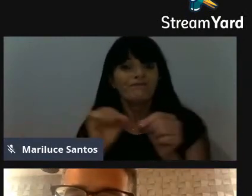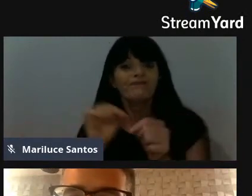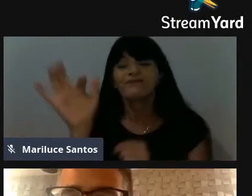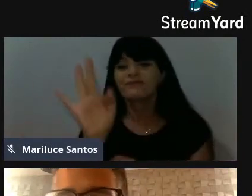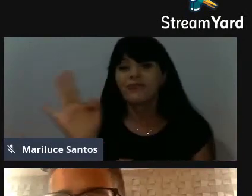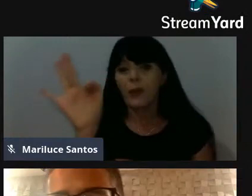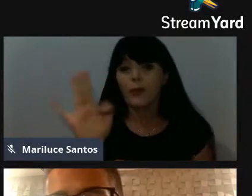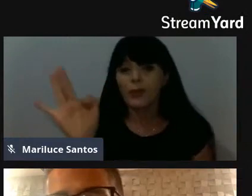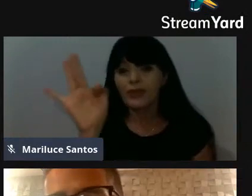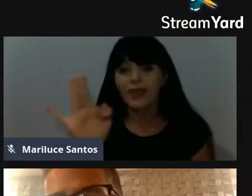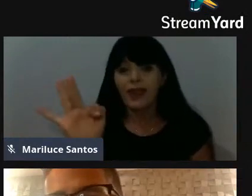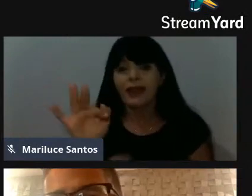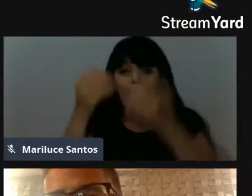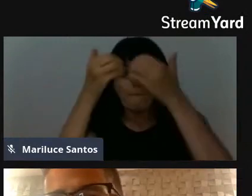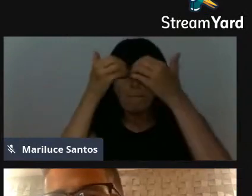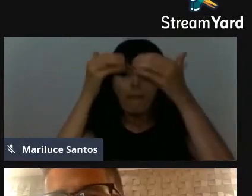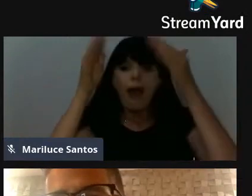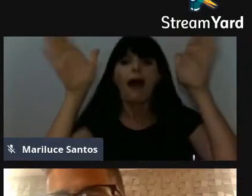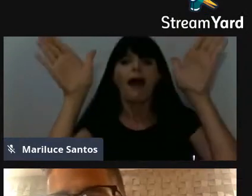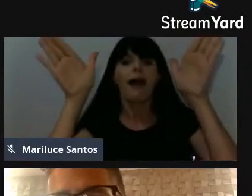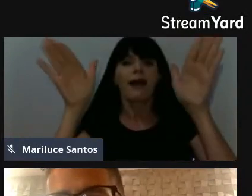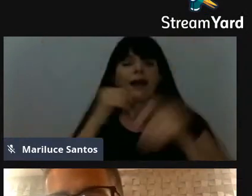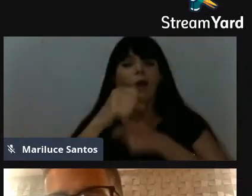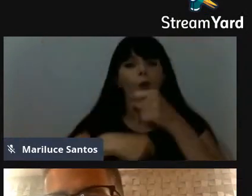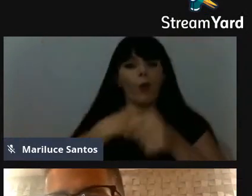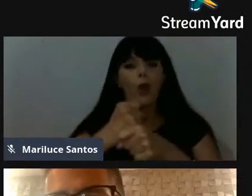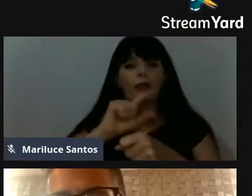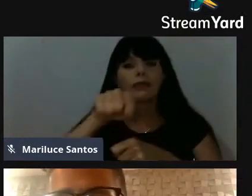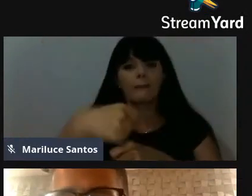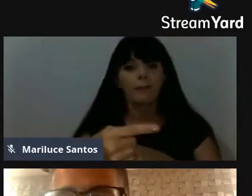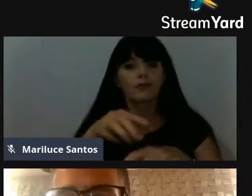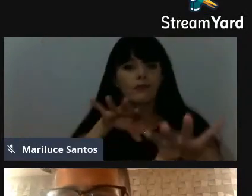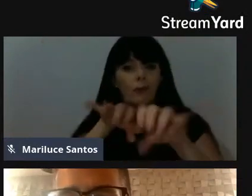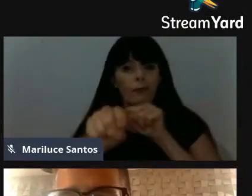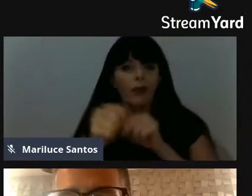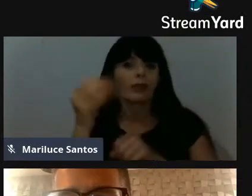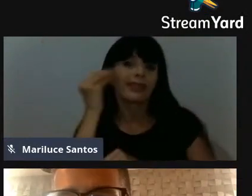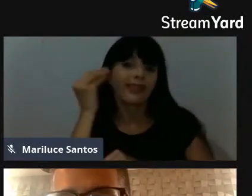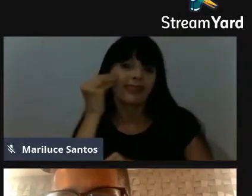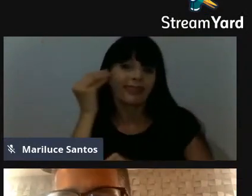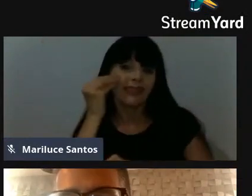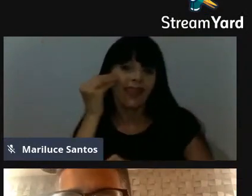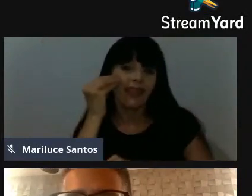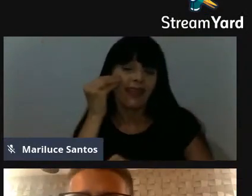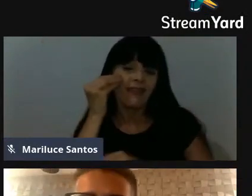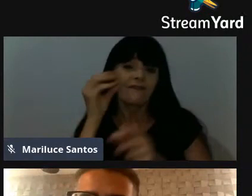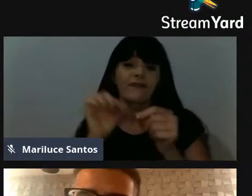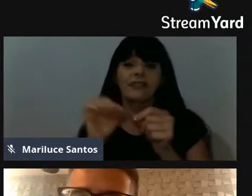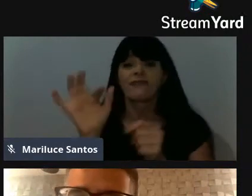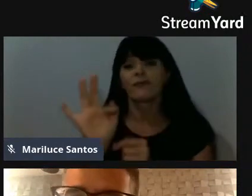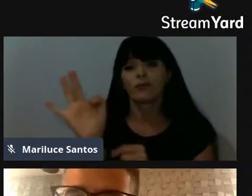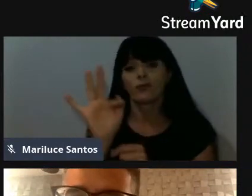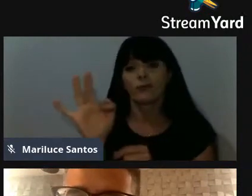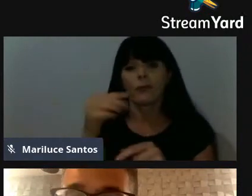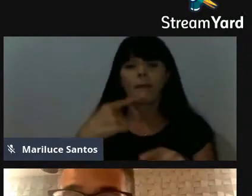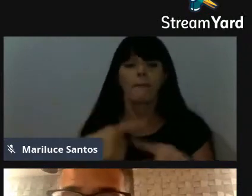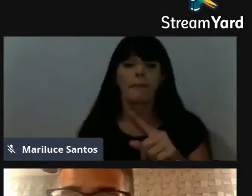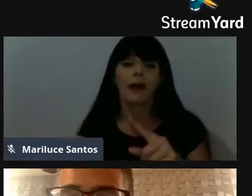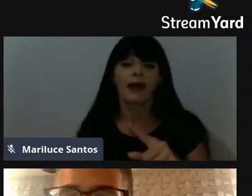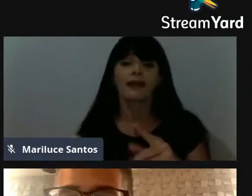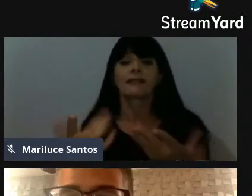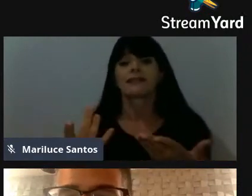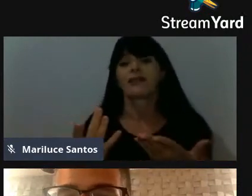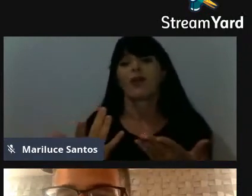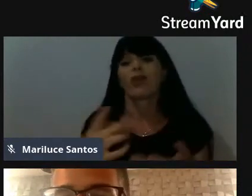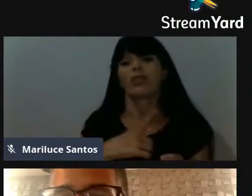meus conhecimentos. No ano seguinte em que eu me formei, eu tentei fazer a faculdade, porém, o curso que eu escolhi, a faculdade, extinguiu ele, não houve mais,